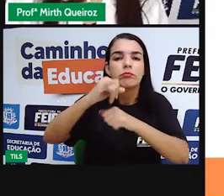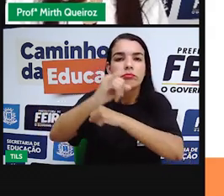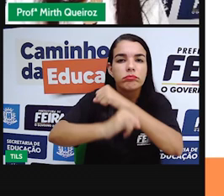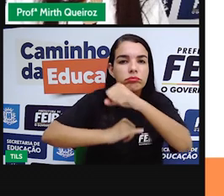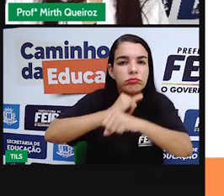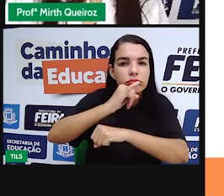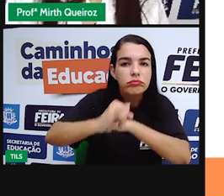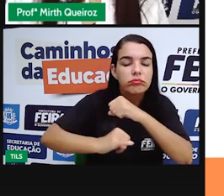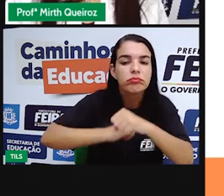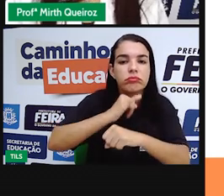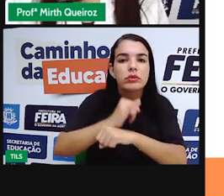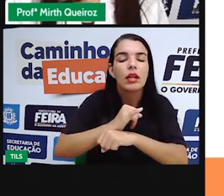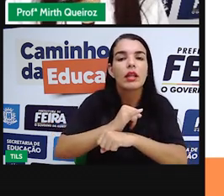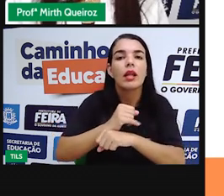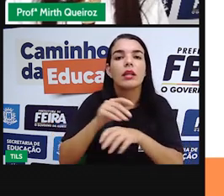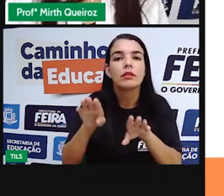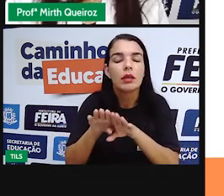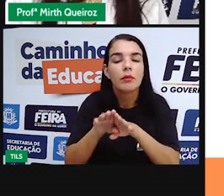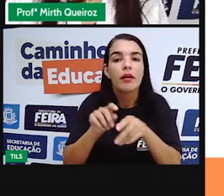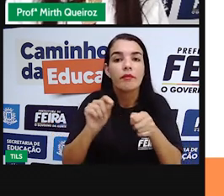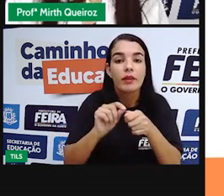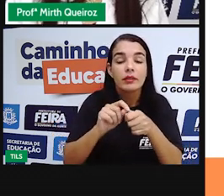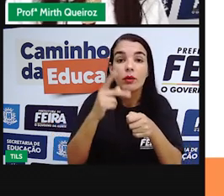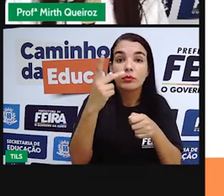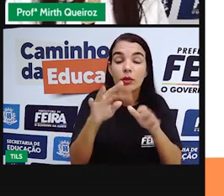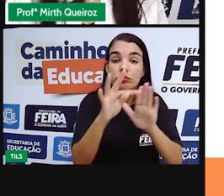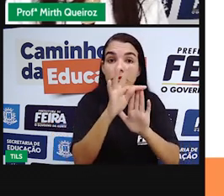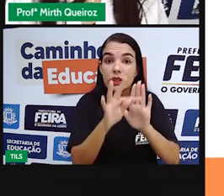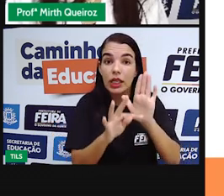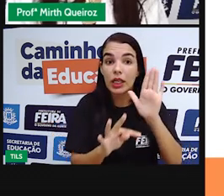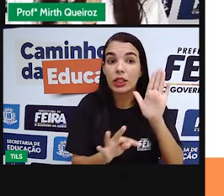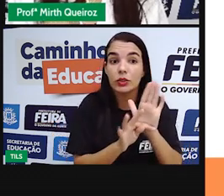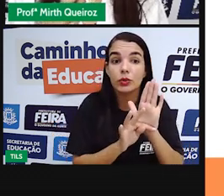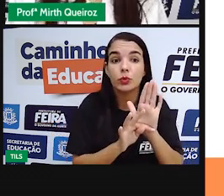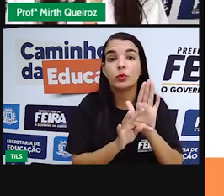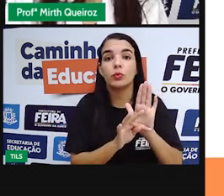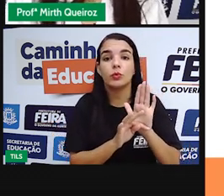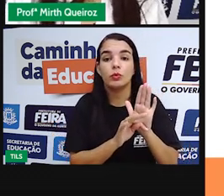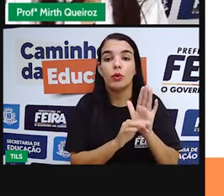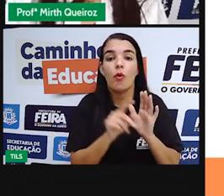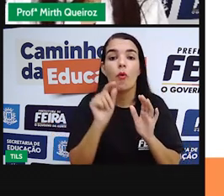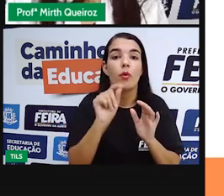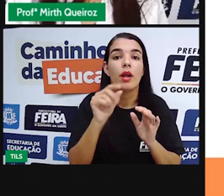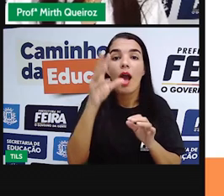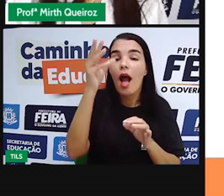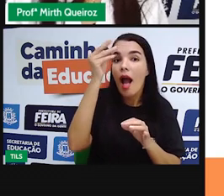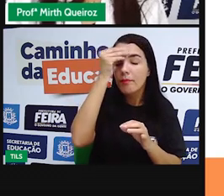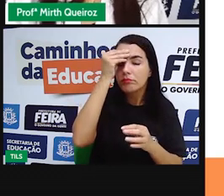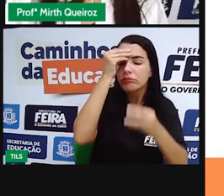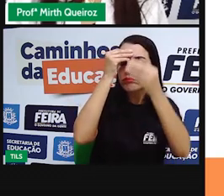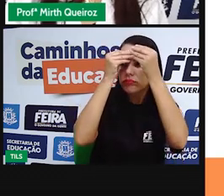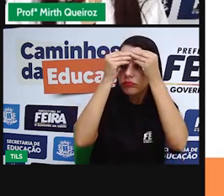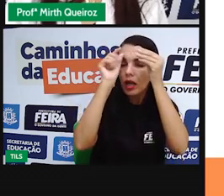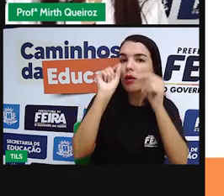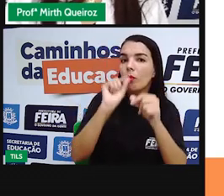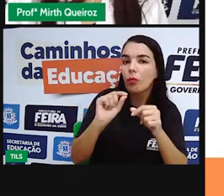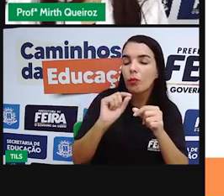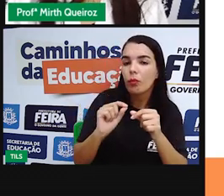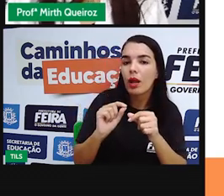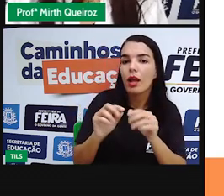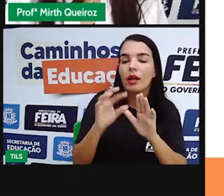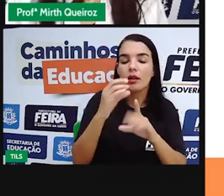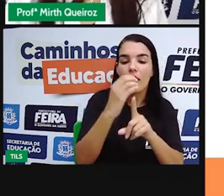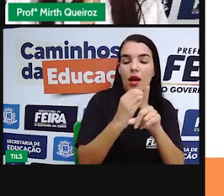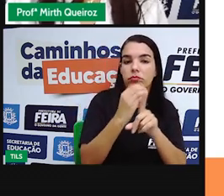e produzir um texto sobre o que vocês compreenderam em relação